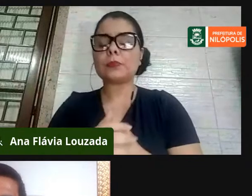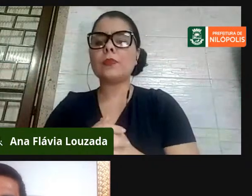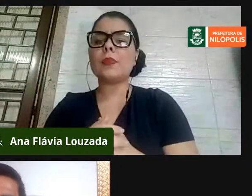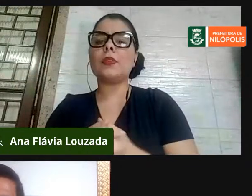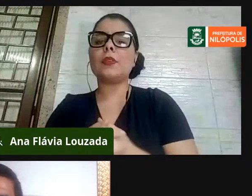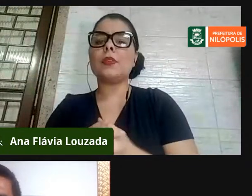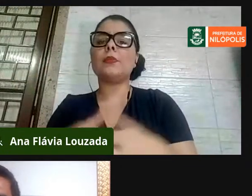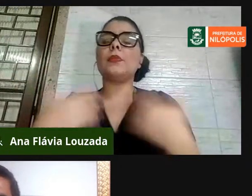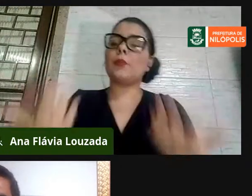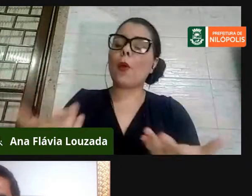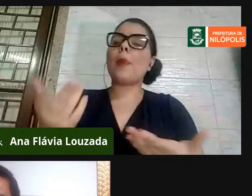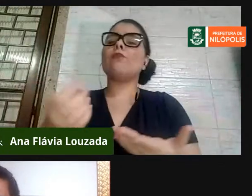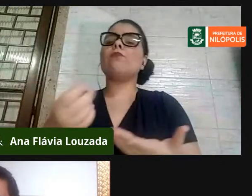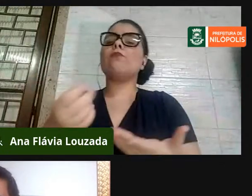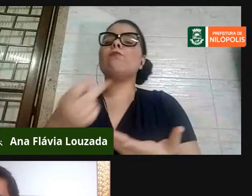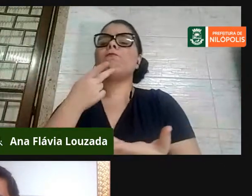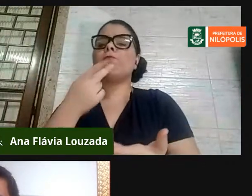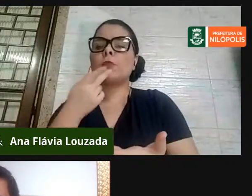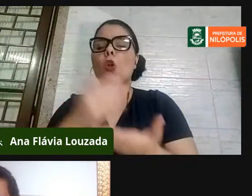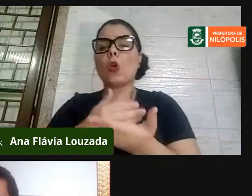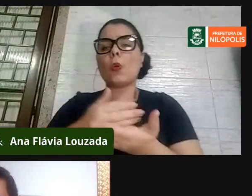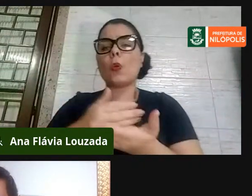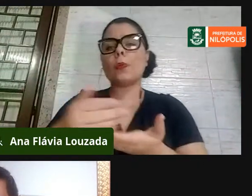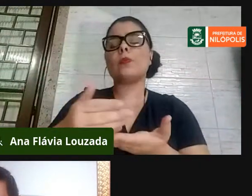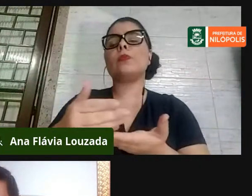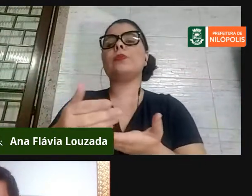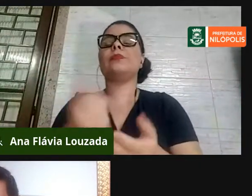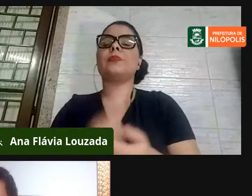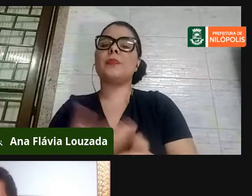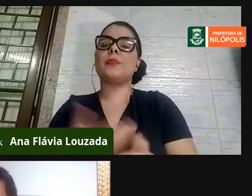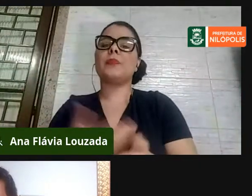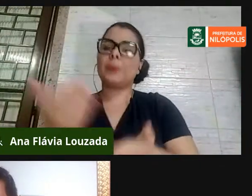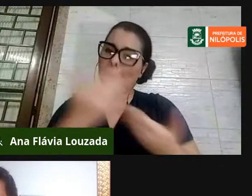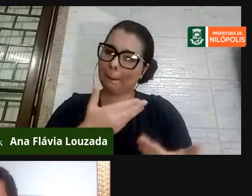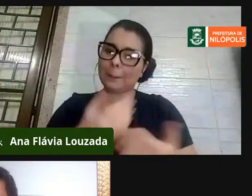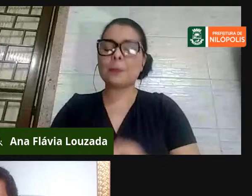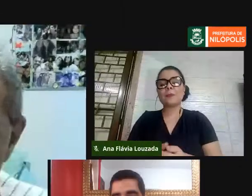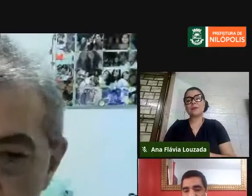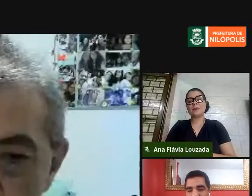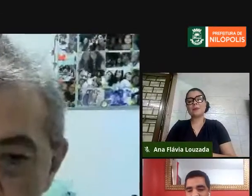ter uma fala inicial e com a palavra o professor Helder Molina.